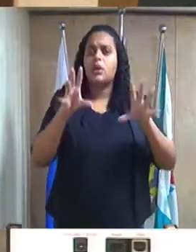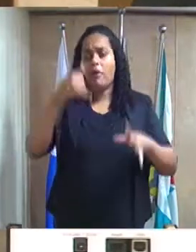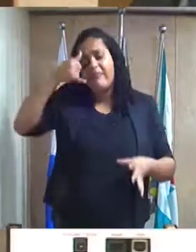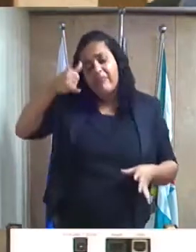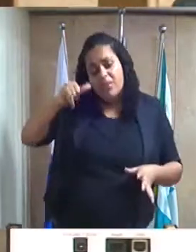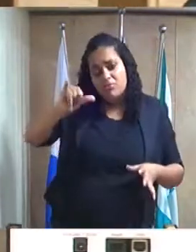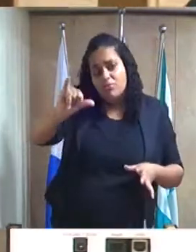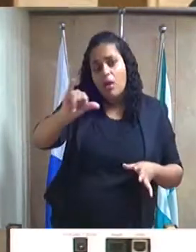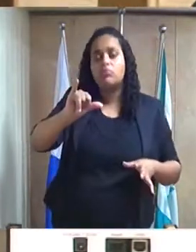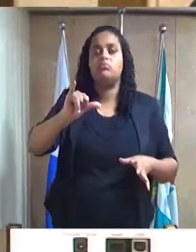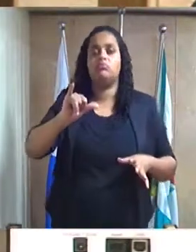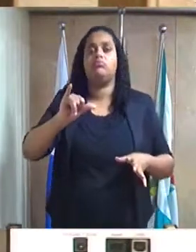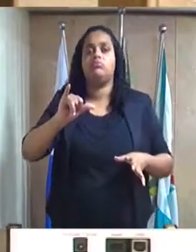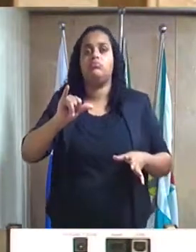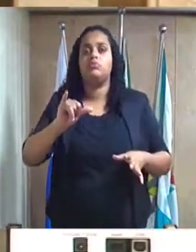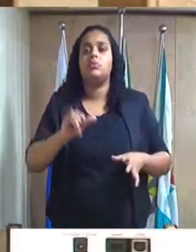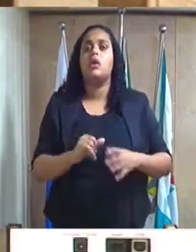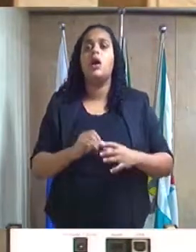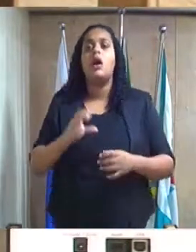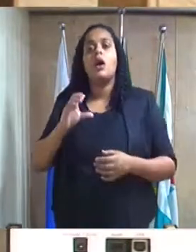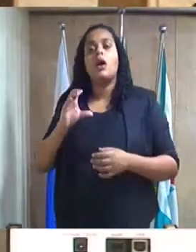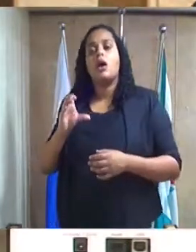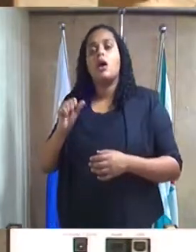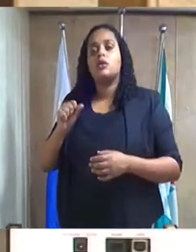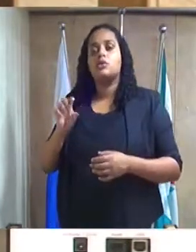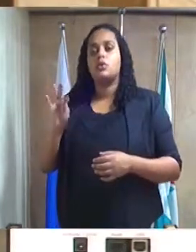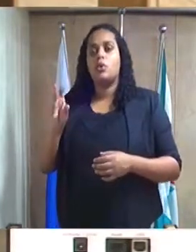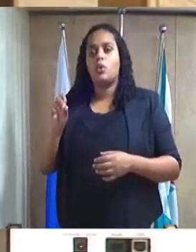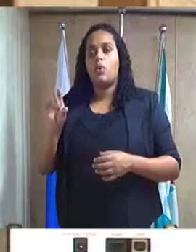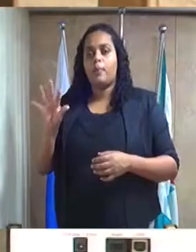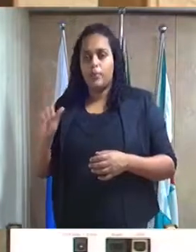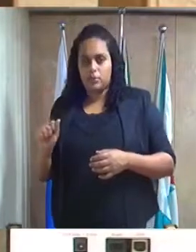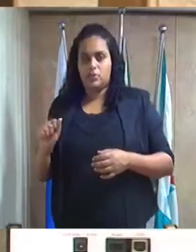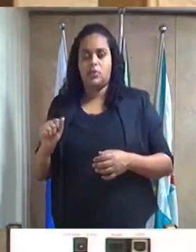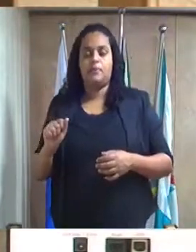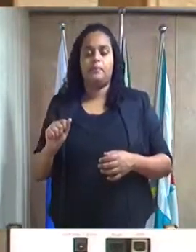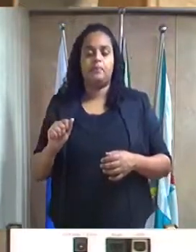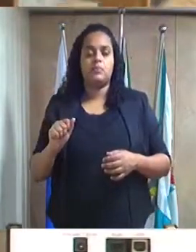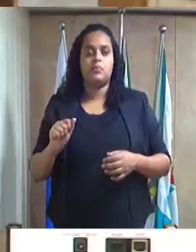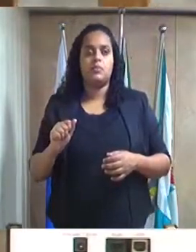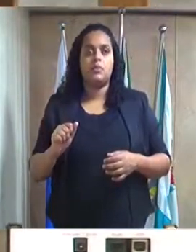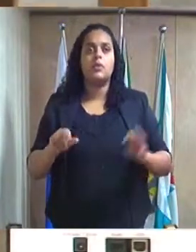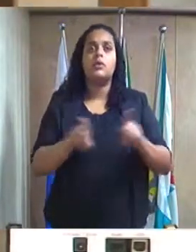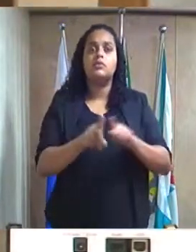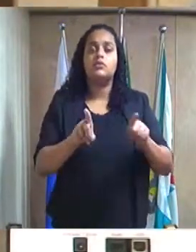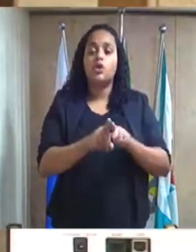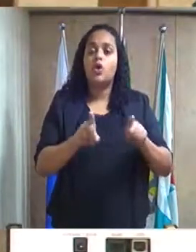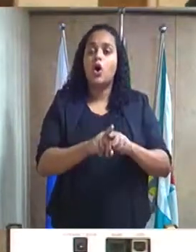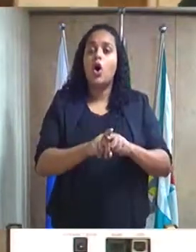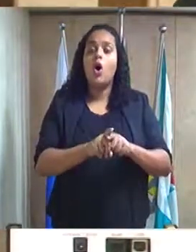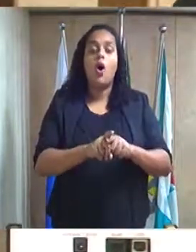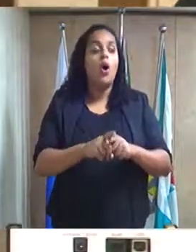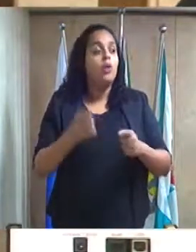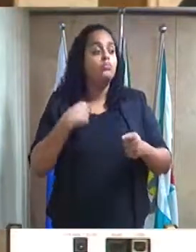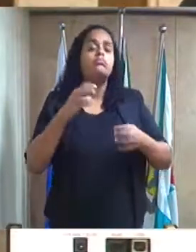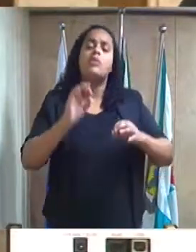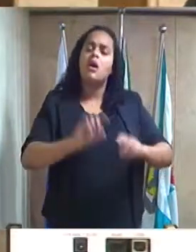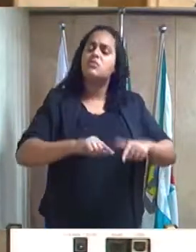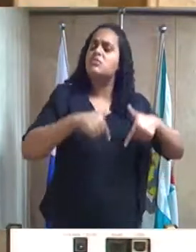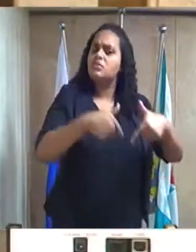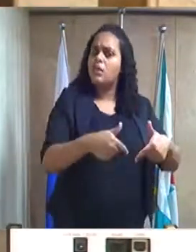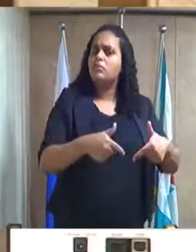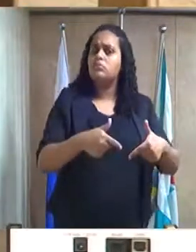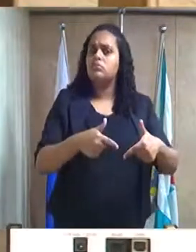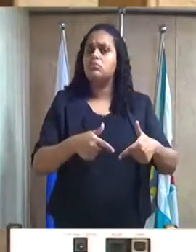e combate às patologias supracitadas, detalhando metas, objetivos, ações e